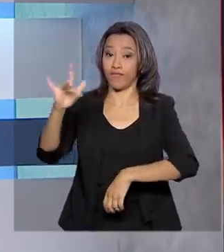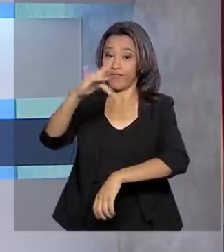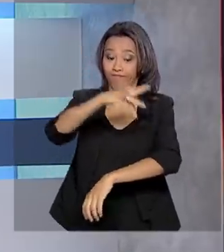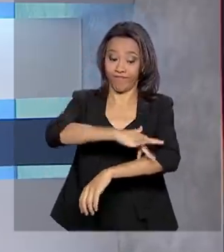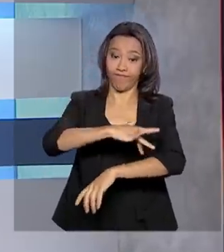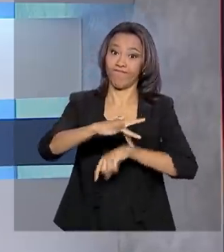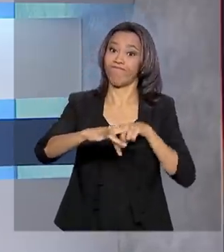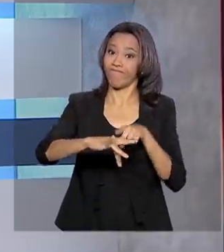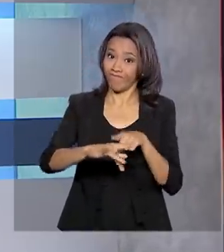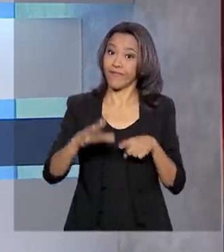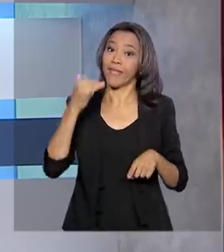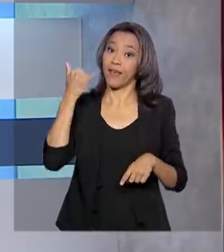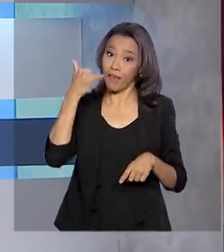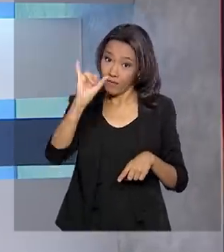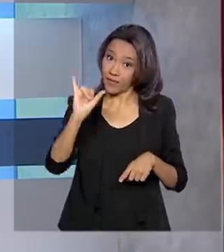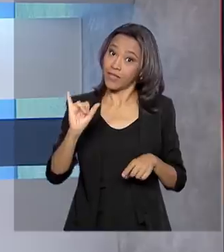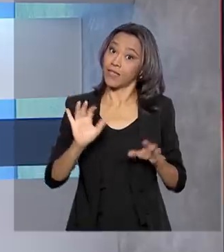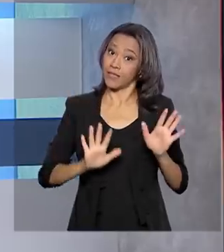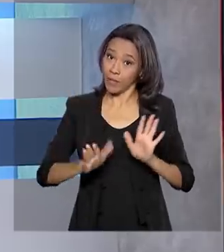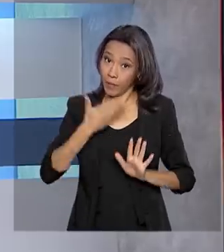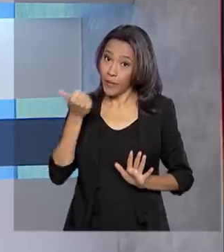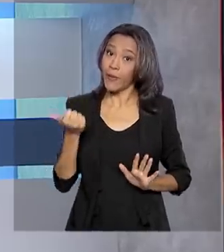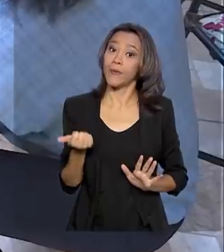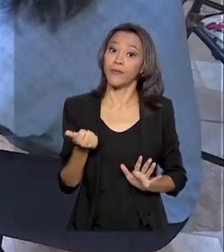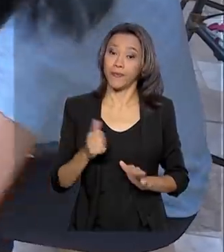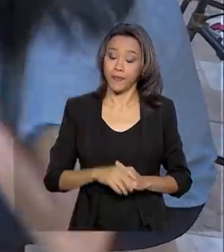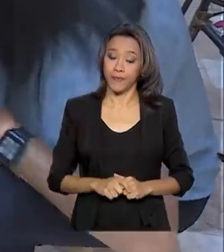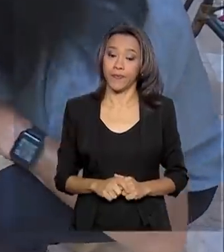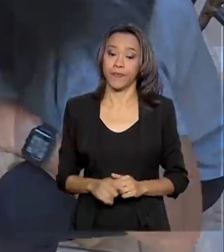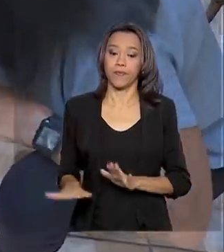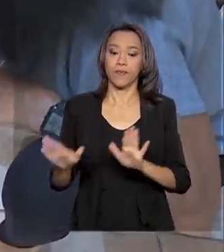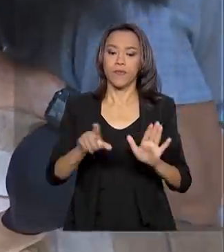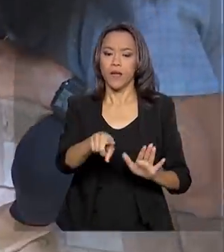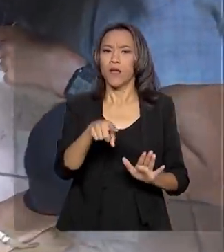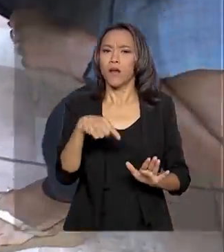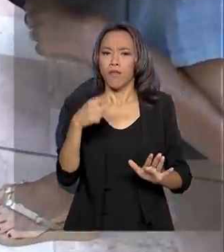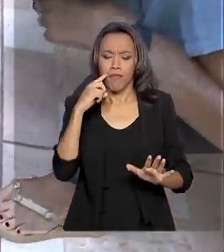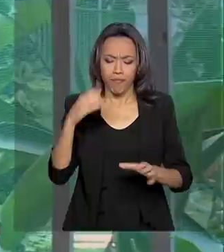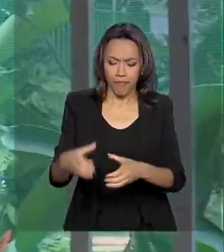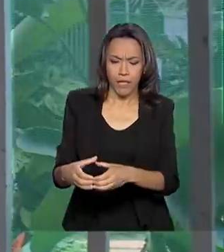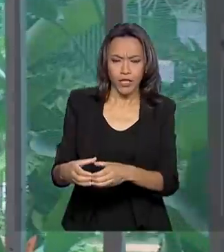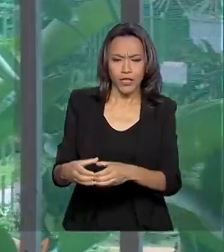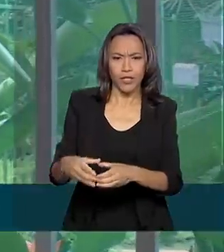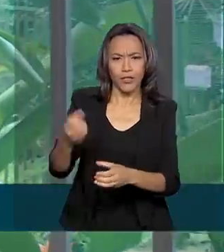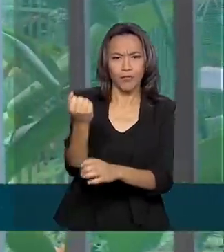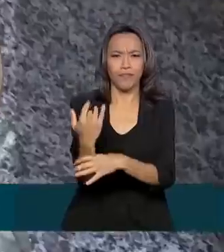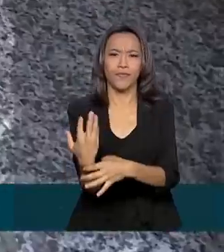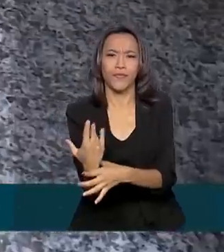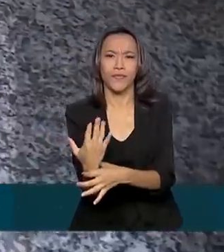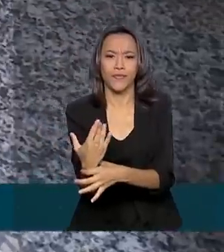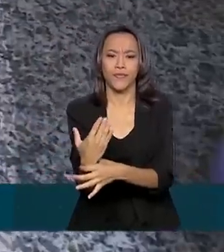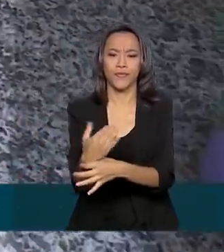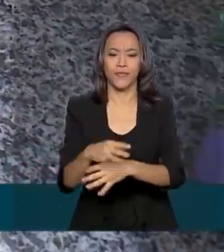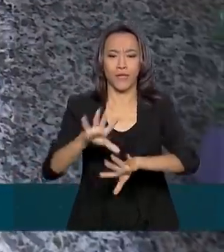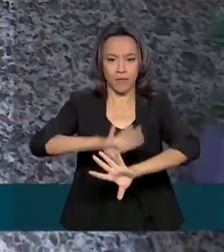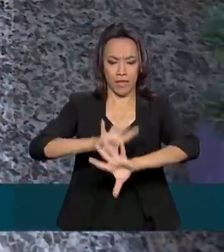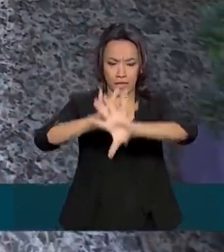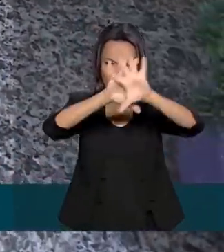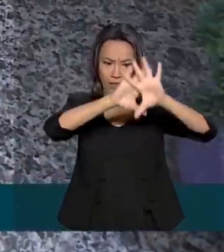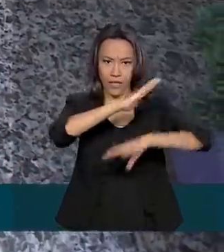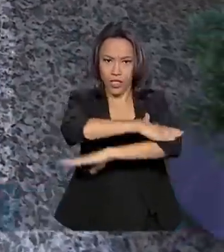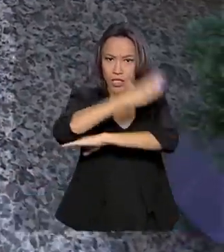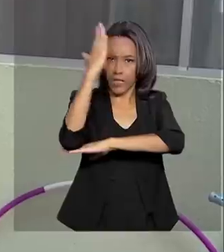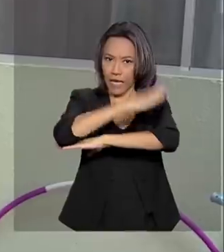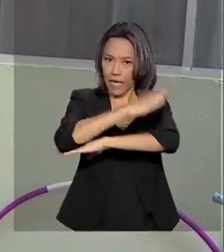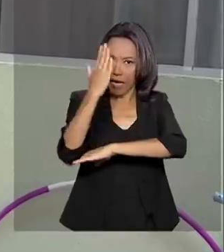garantem, a prevenção é o melhor remédio. Areia nos pratinhos de planta, tela nas janelas, repelente para afastar